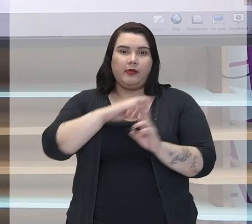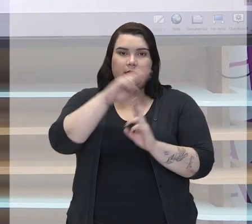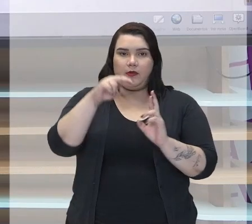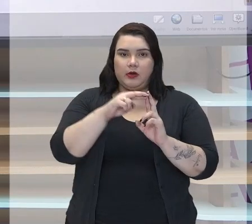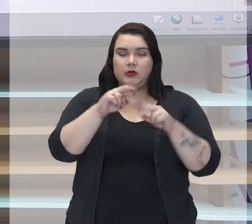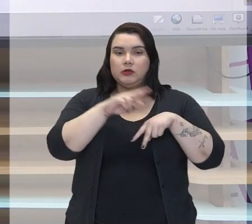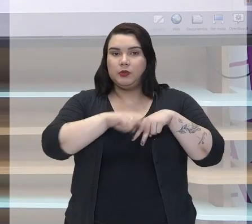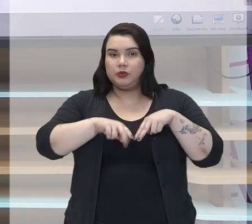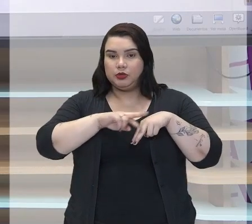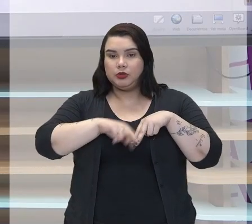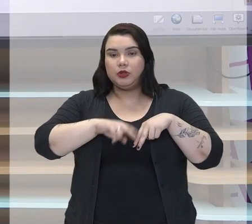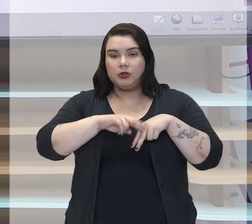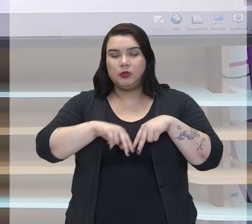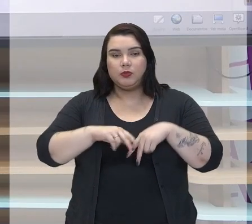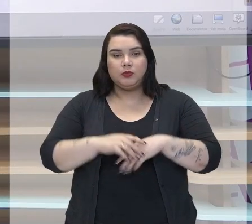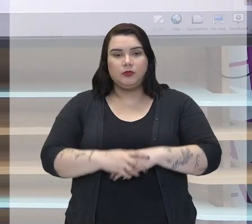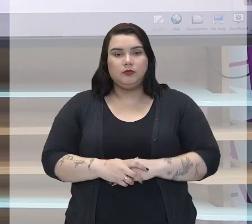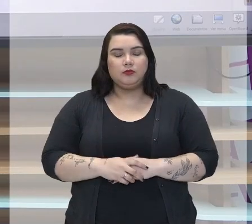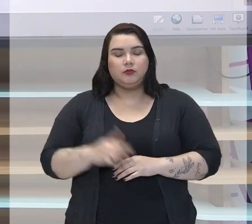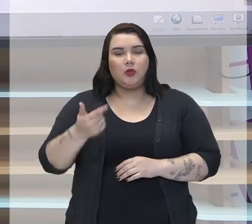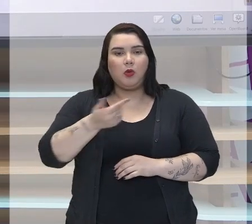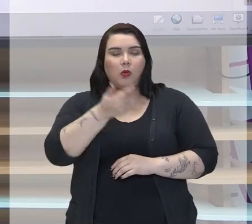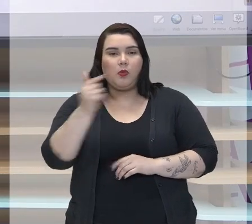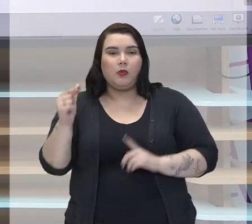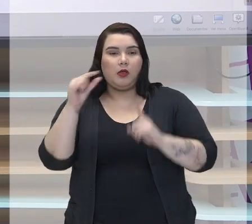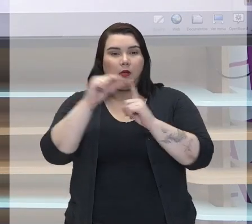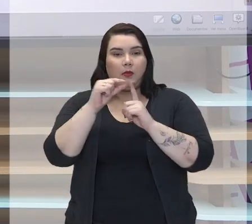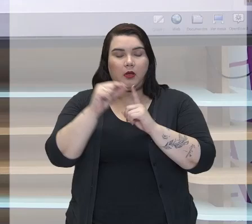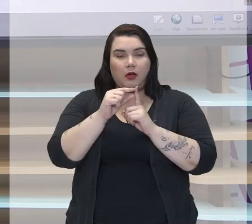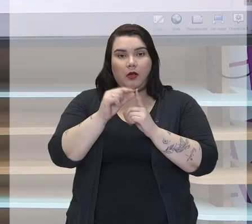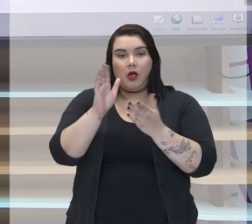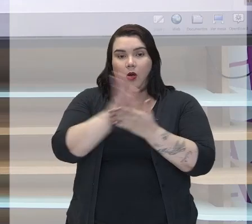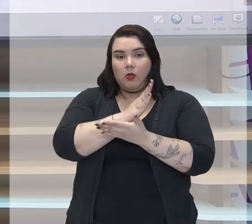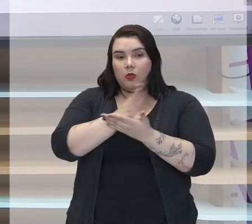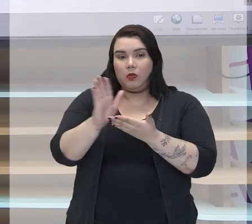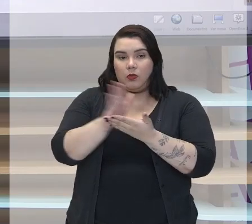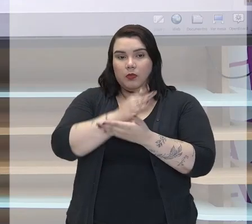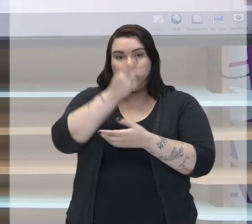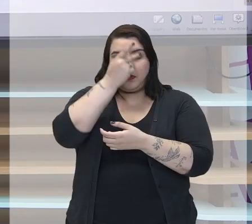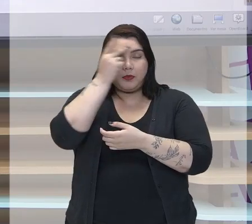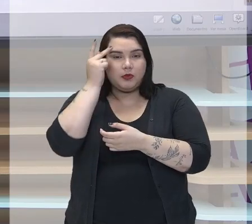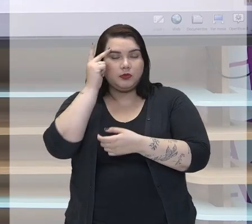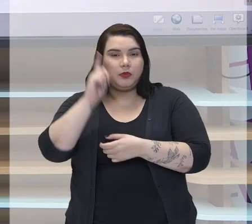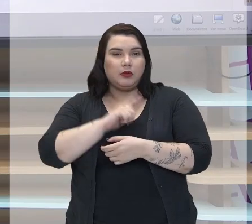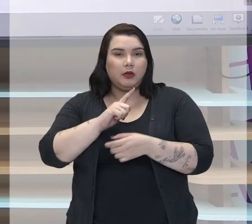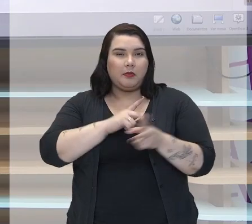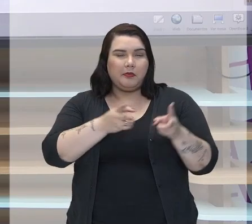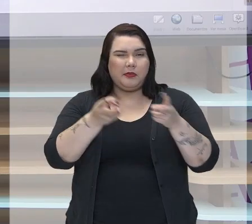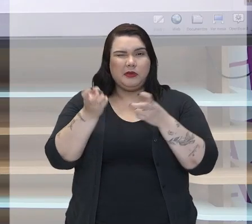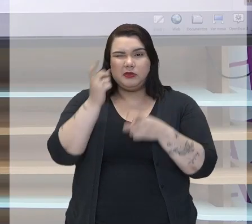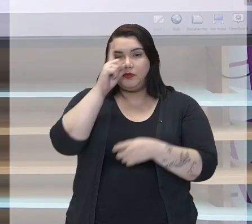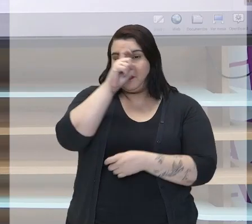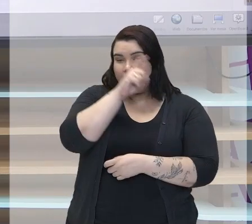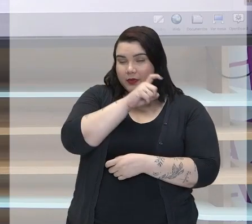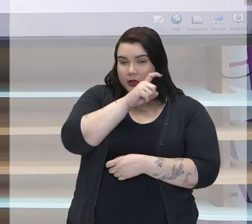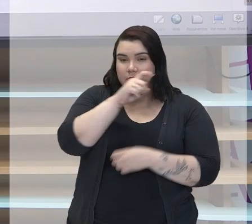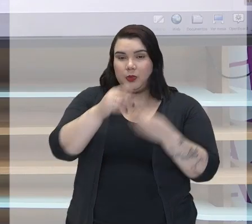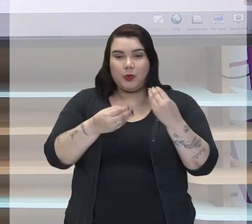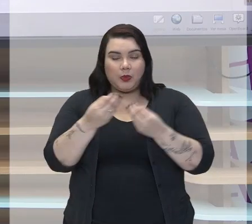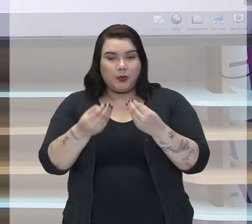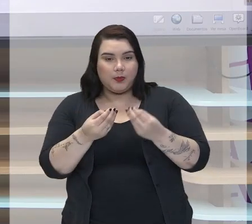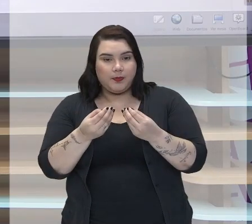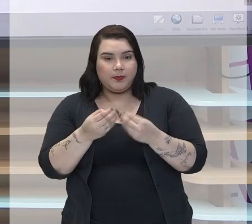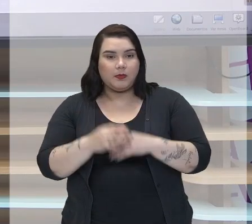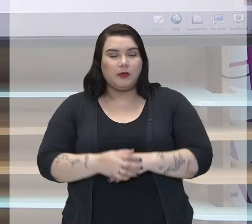Outra palavra, assim, que algumas pessoas ainda têm dificuldade, é essa questão do